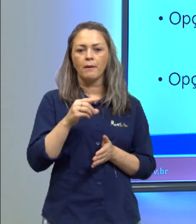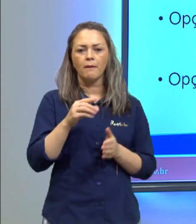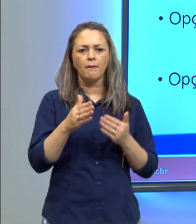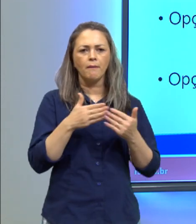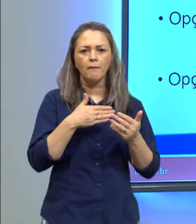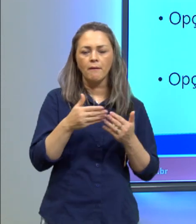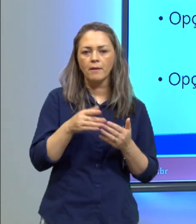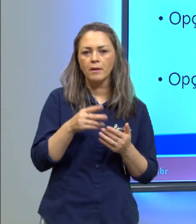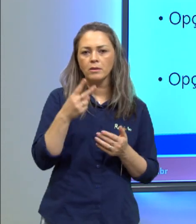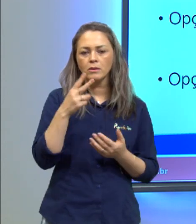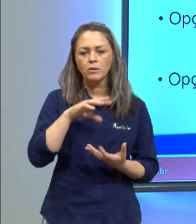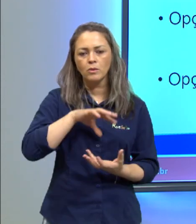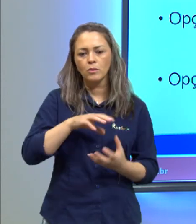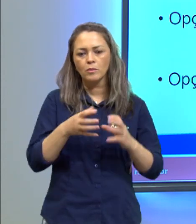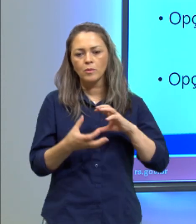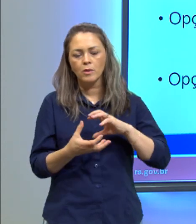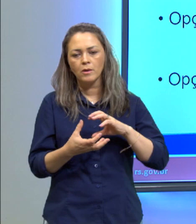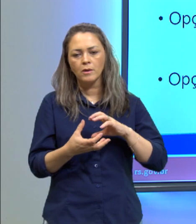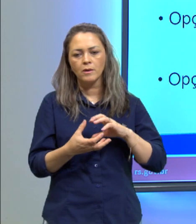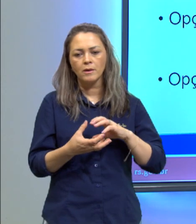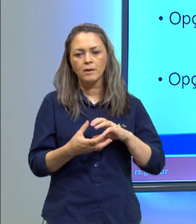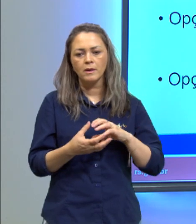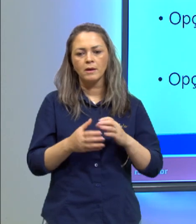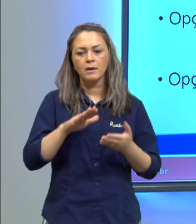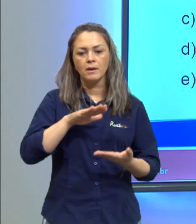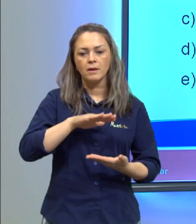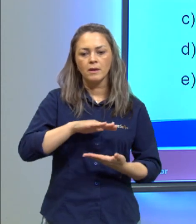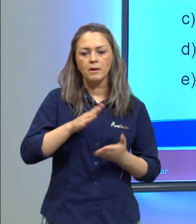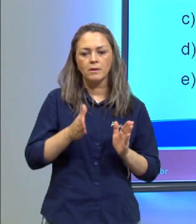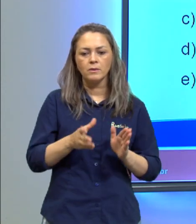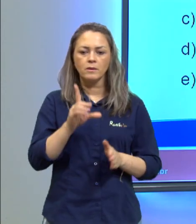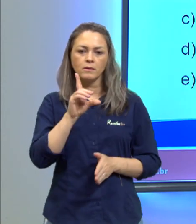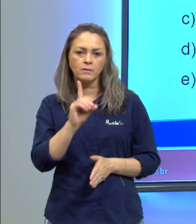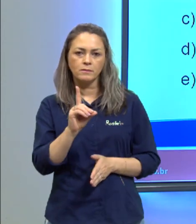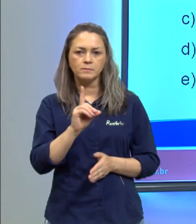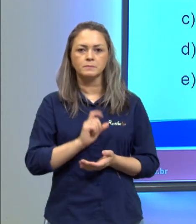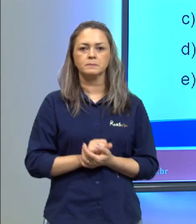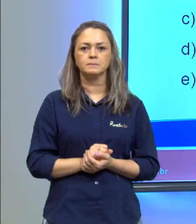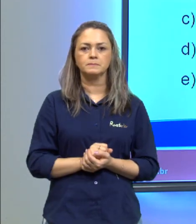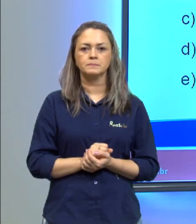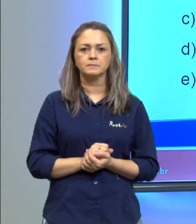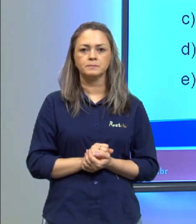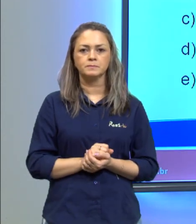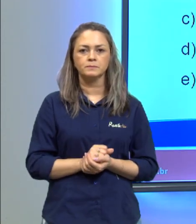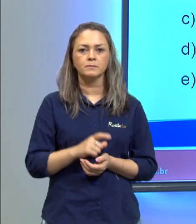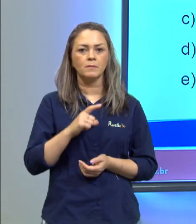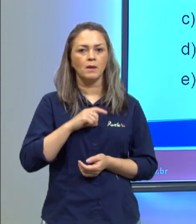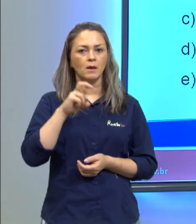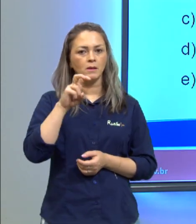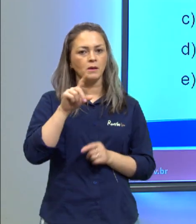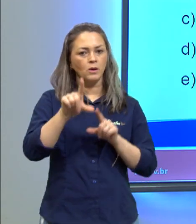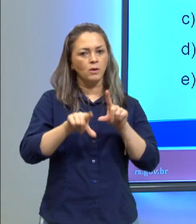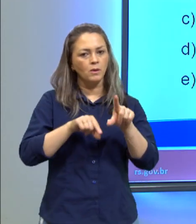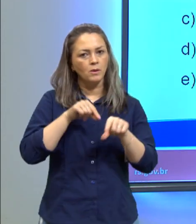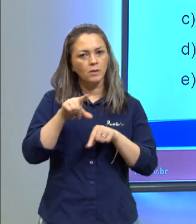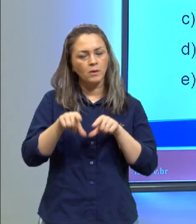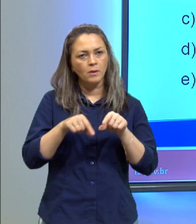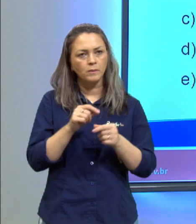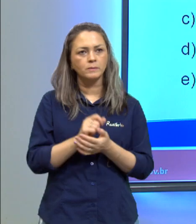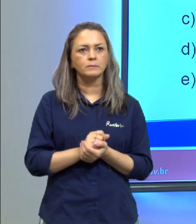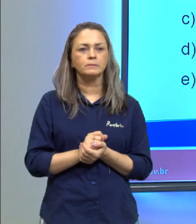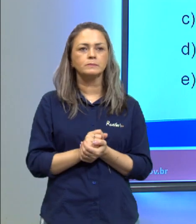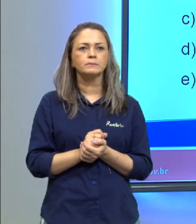duas bolas da urna D então vejam que ela tem cinco opções e ela tem